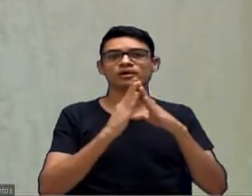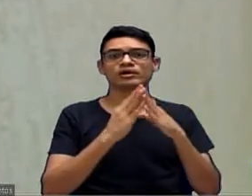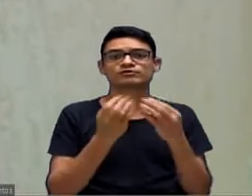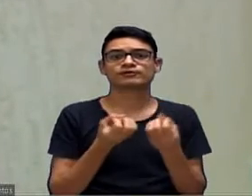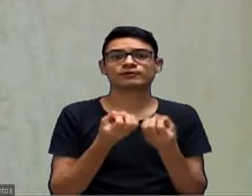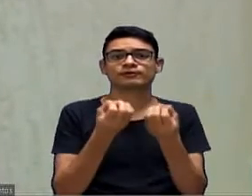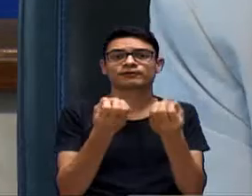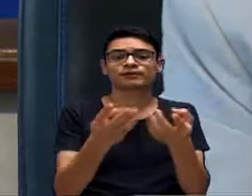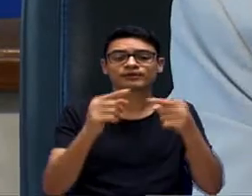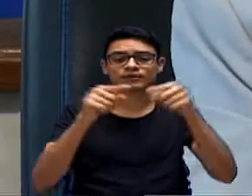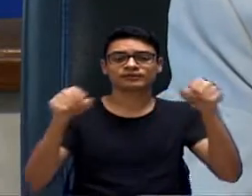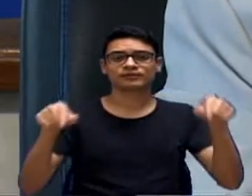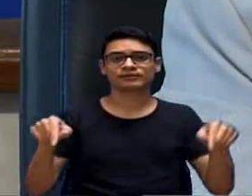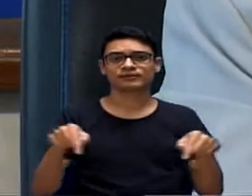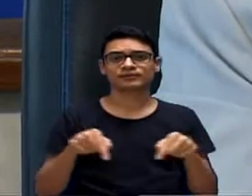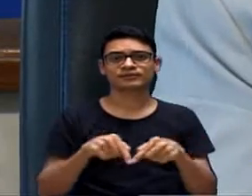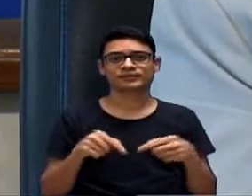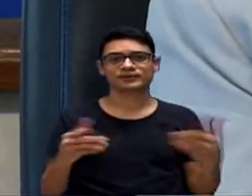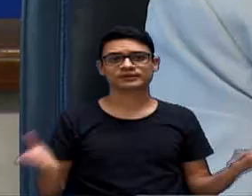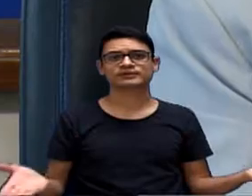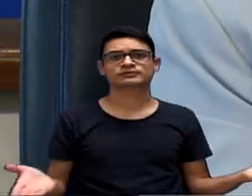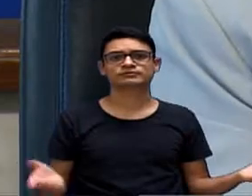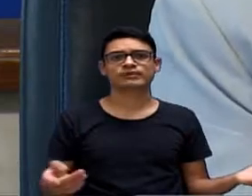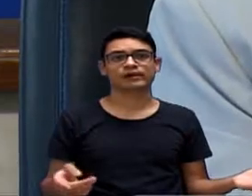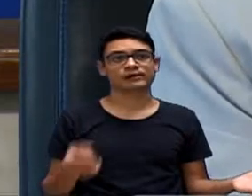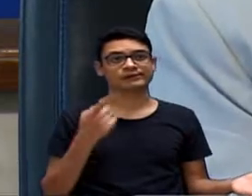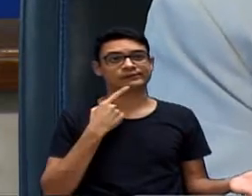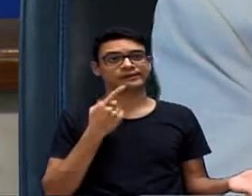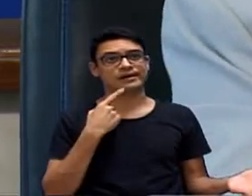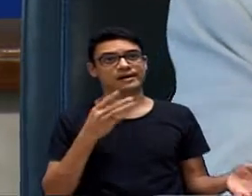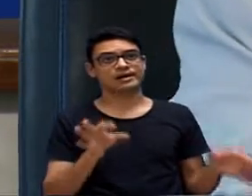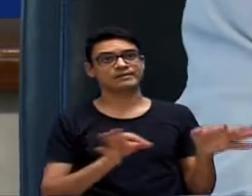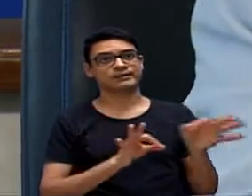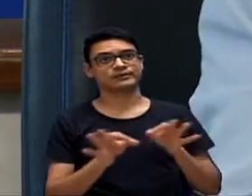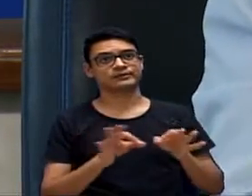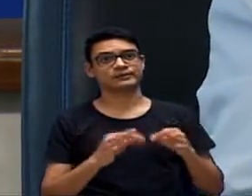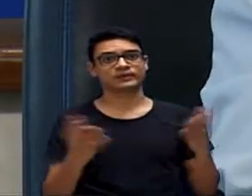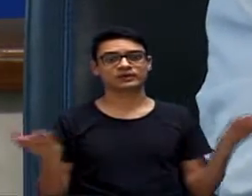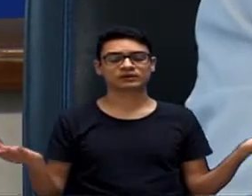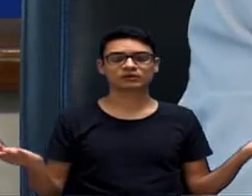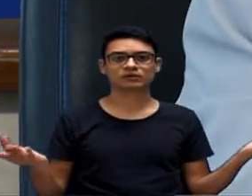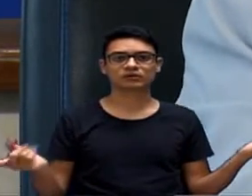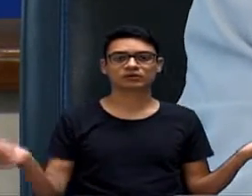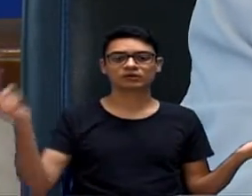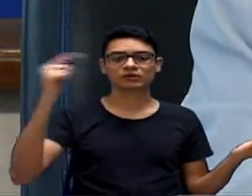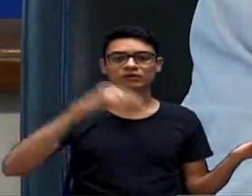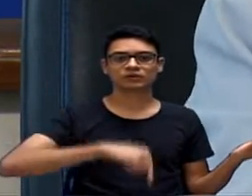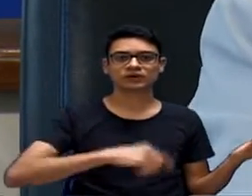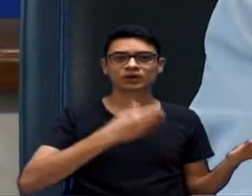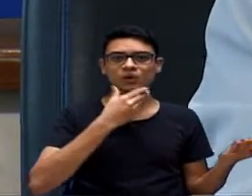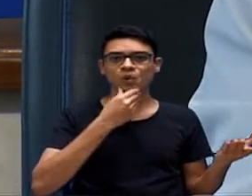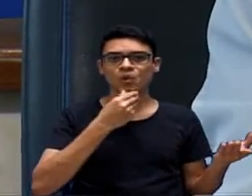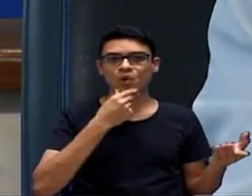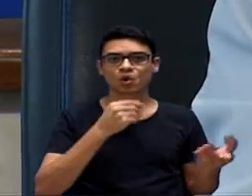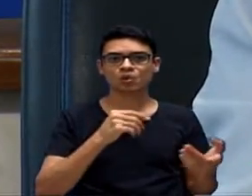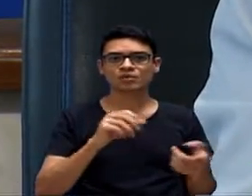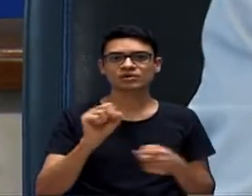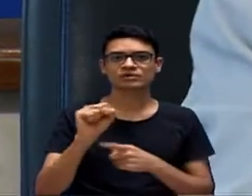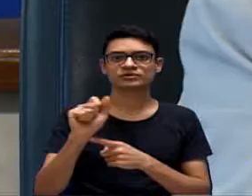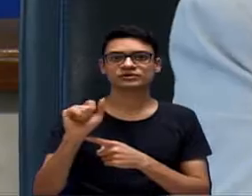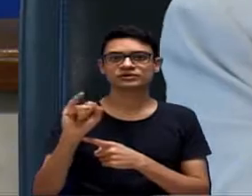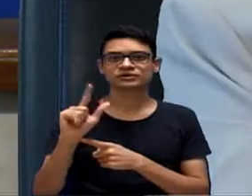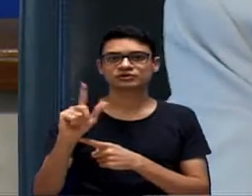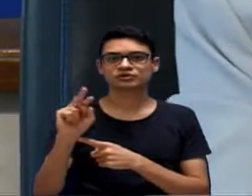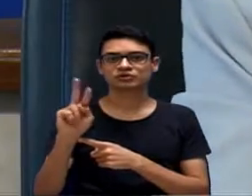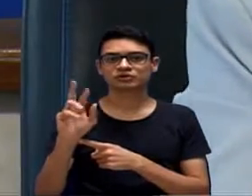O vereador também, isso é planejamento. E quando teve audiência aqui, vereador Silvano viu, nenhum da prefeitura disse nada,